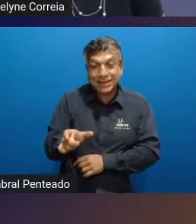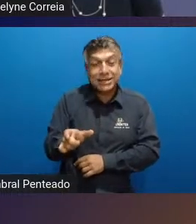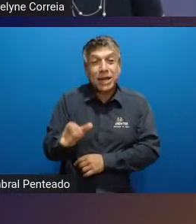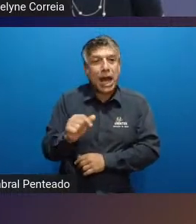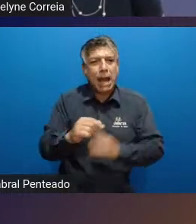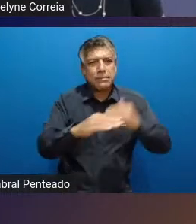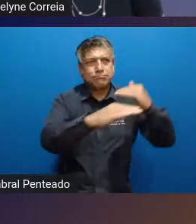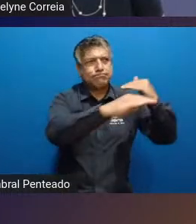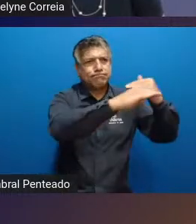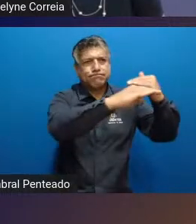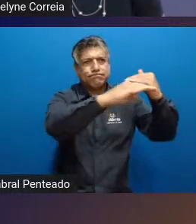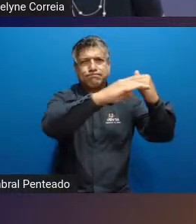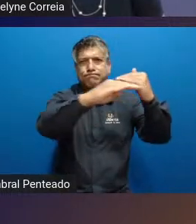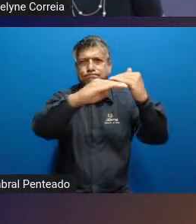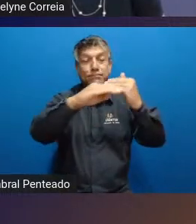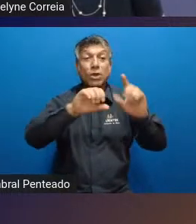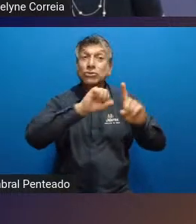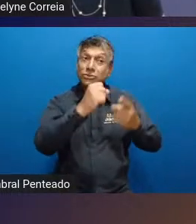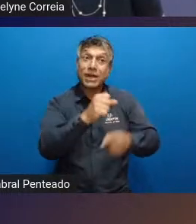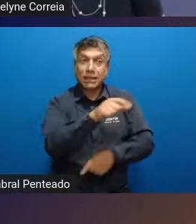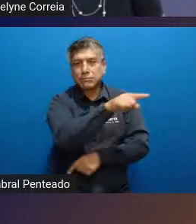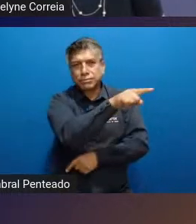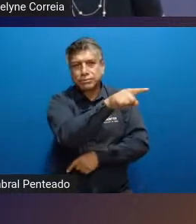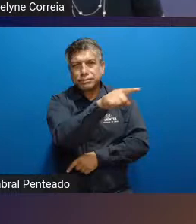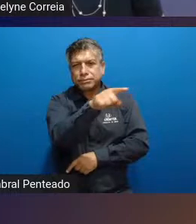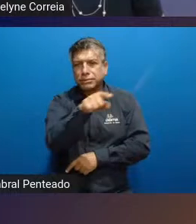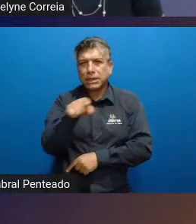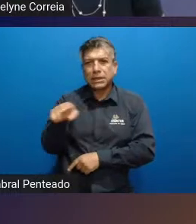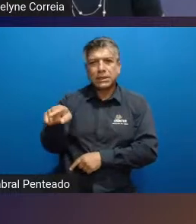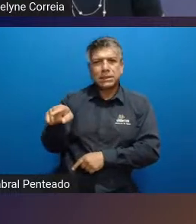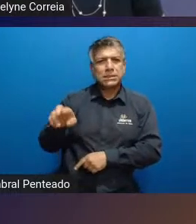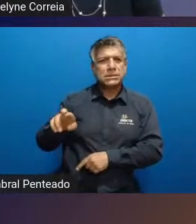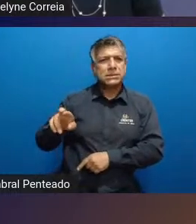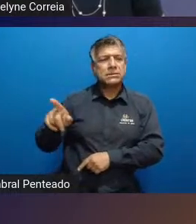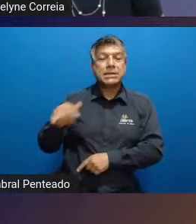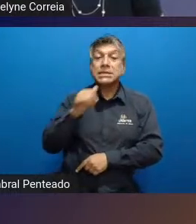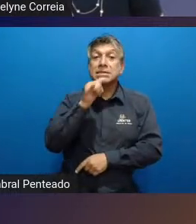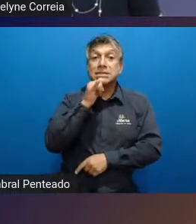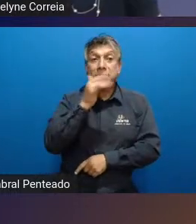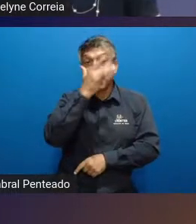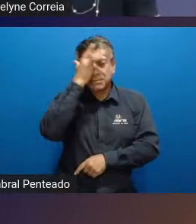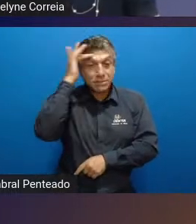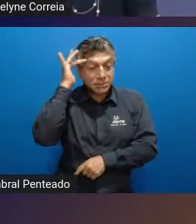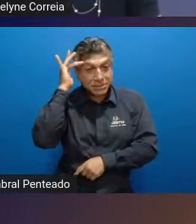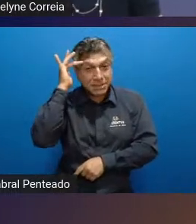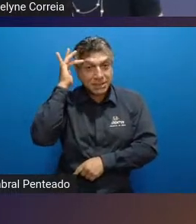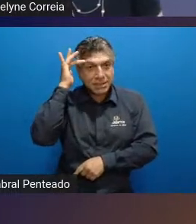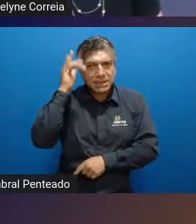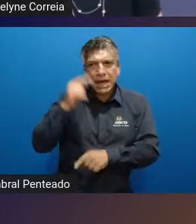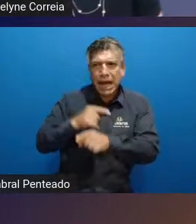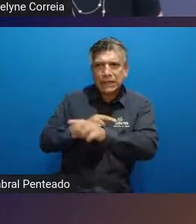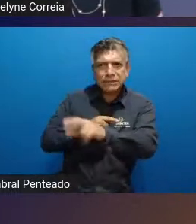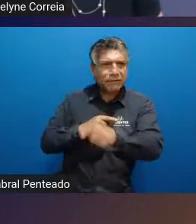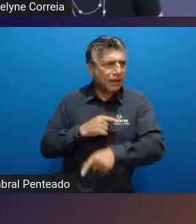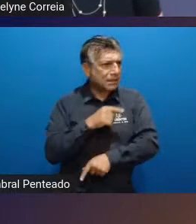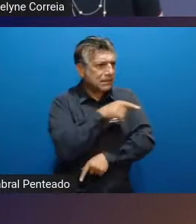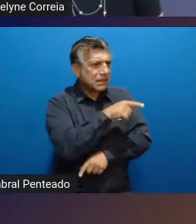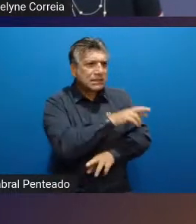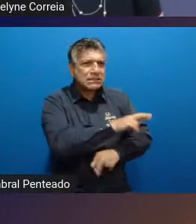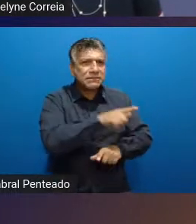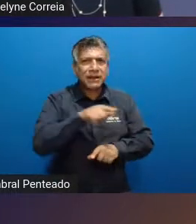padrão imposto pela sociedade, toda vez que a gente tem uma pessoa que vai fugindo desse corpo, então,